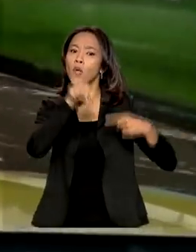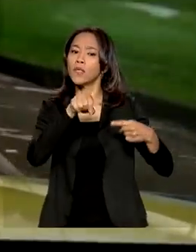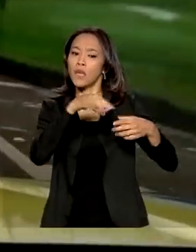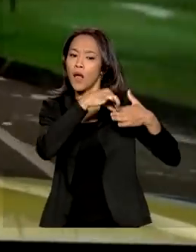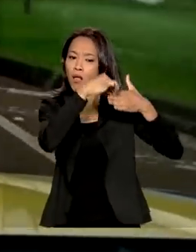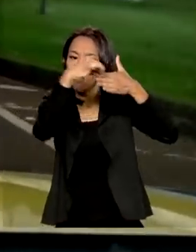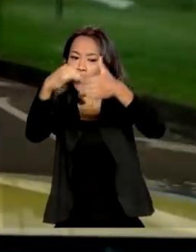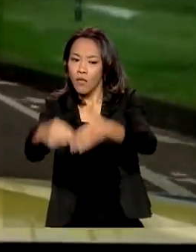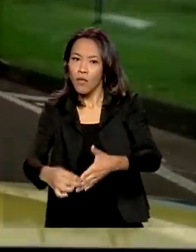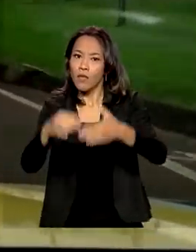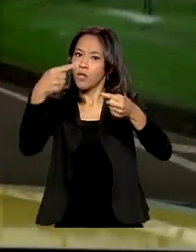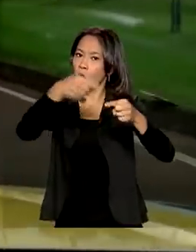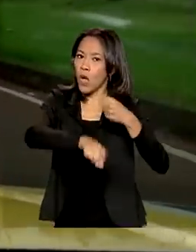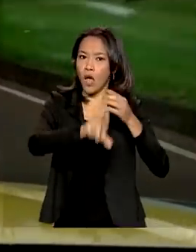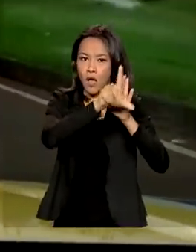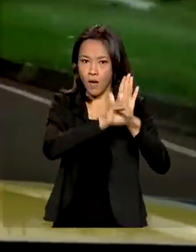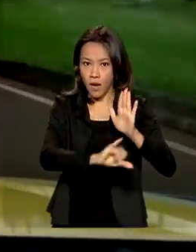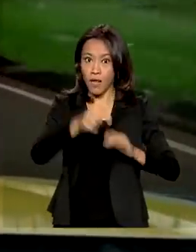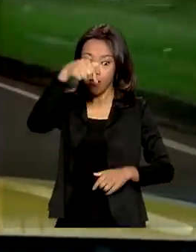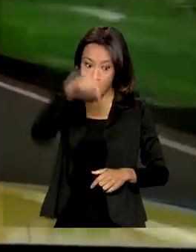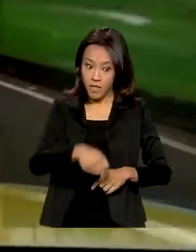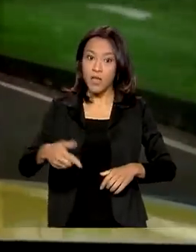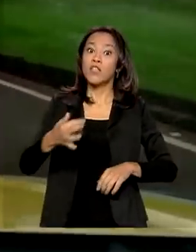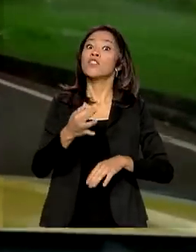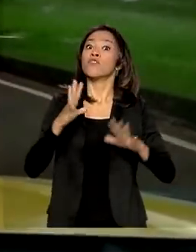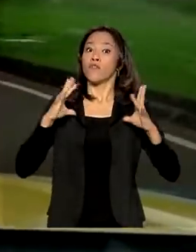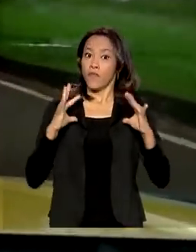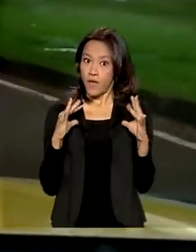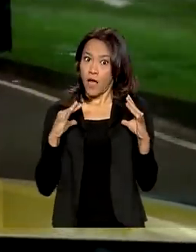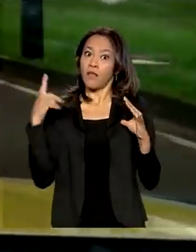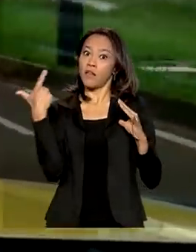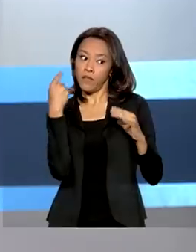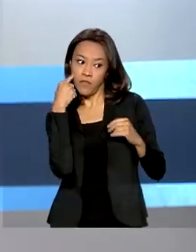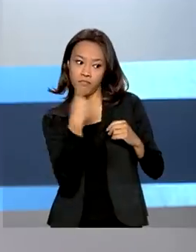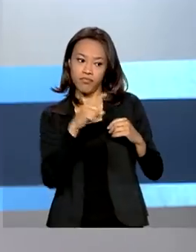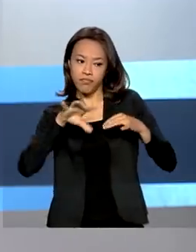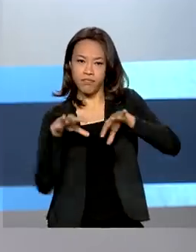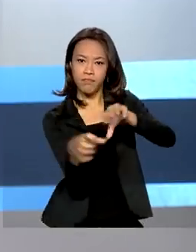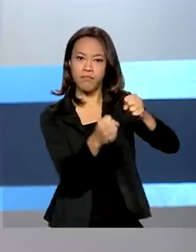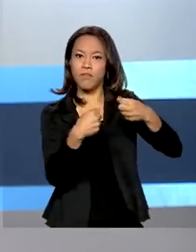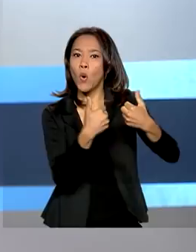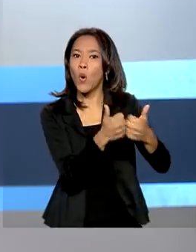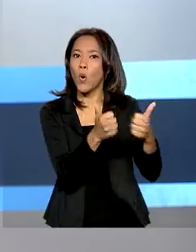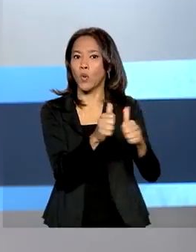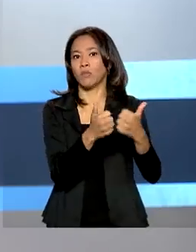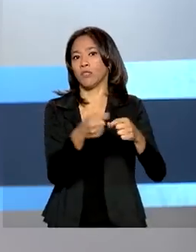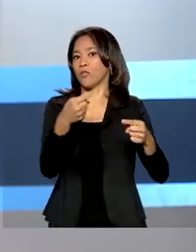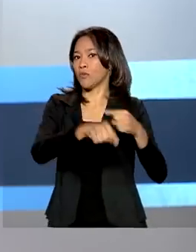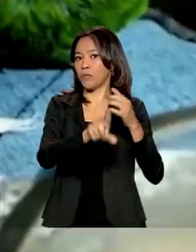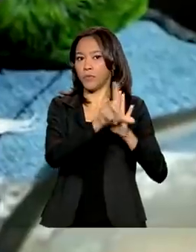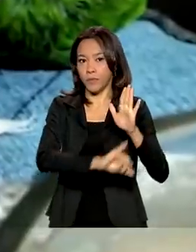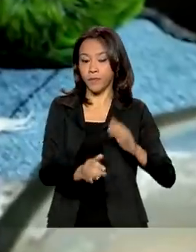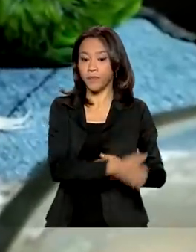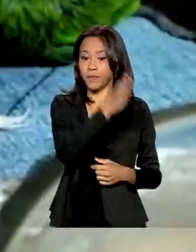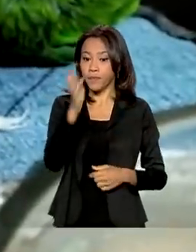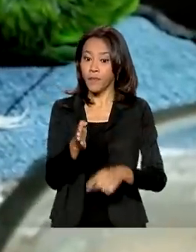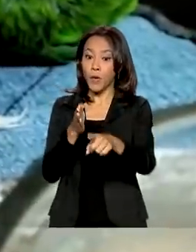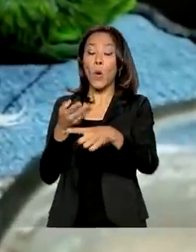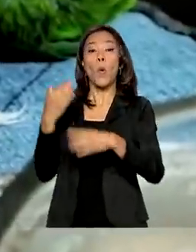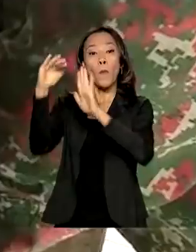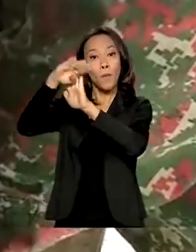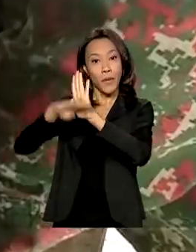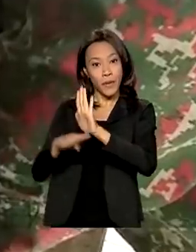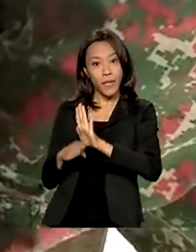passageiros. Neste feriado já teve apreensão de ônibus irregulares. Resgate fauna. Programa do